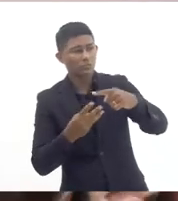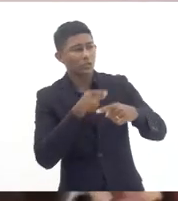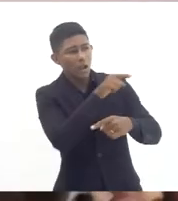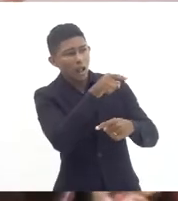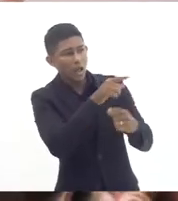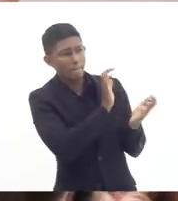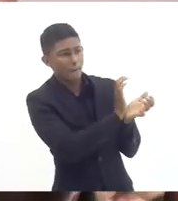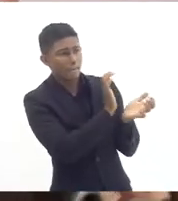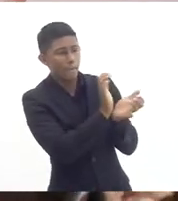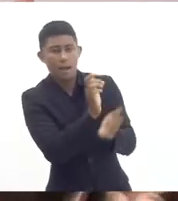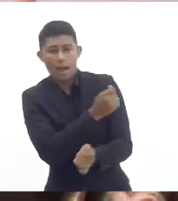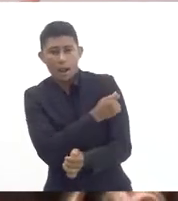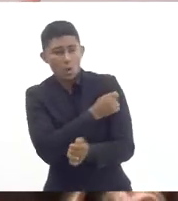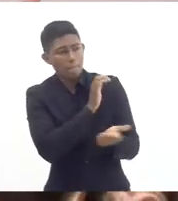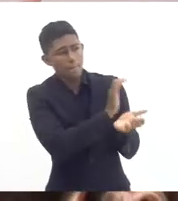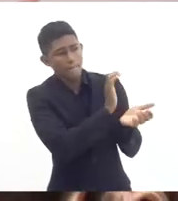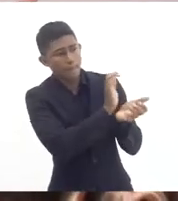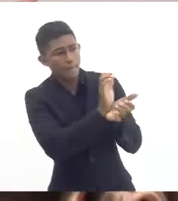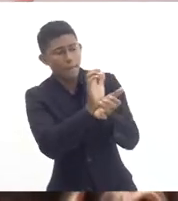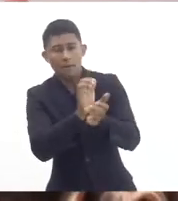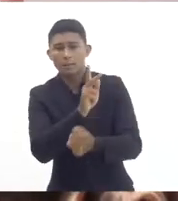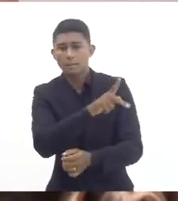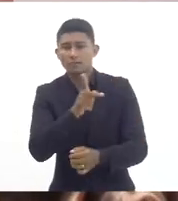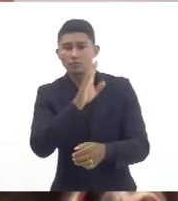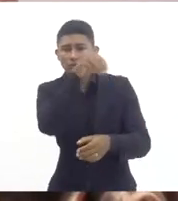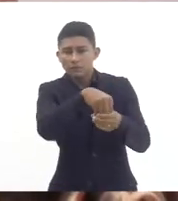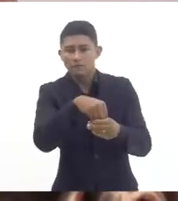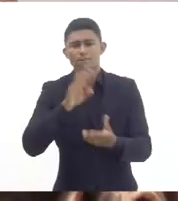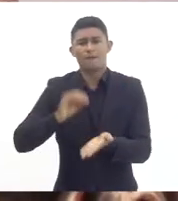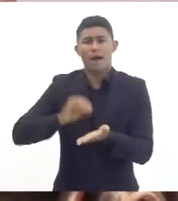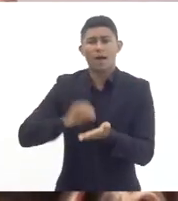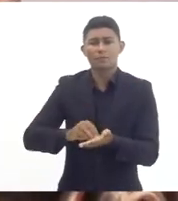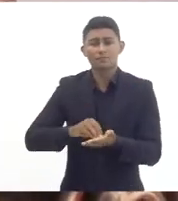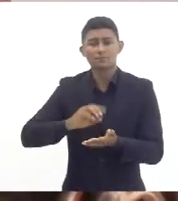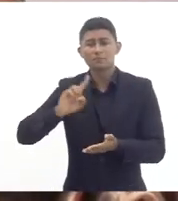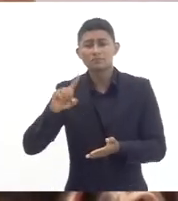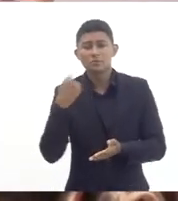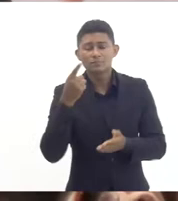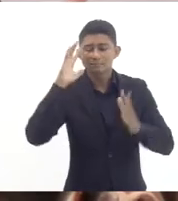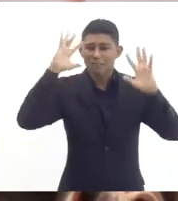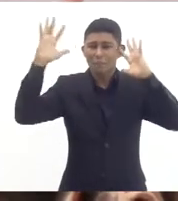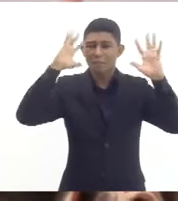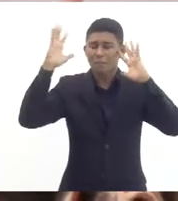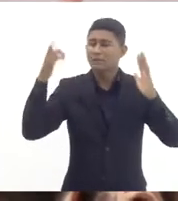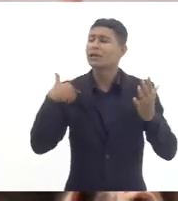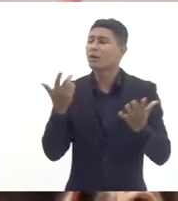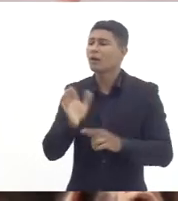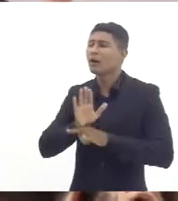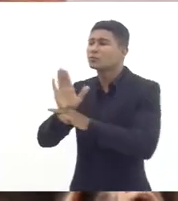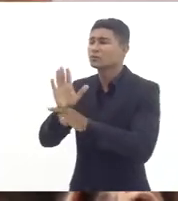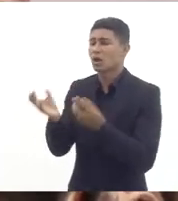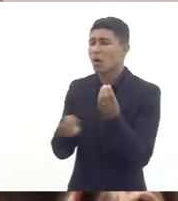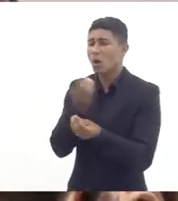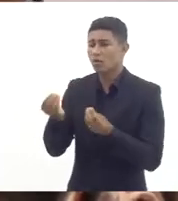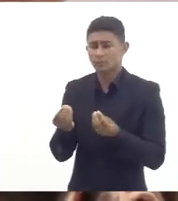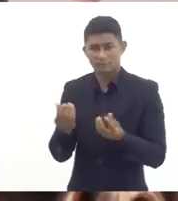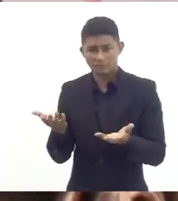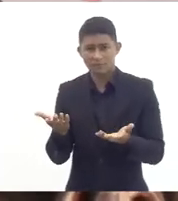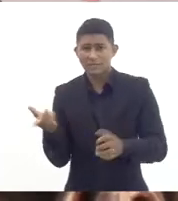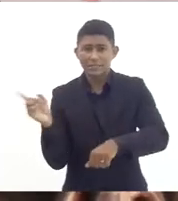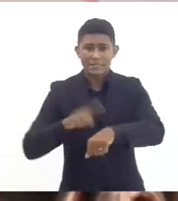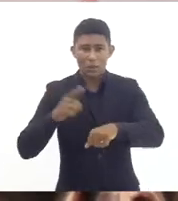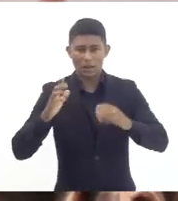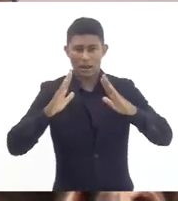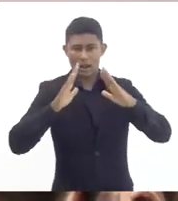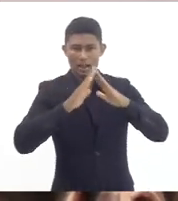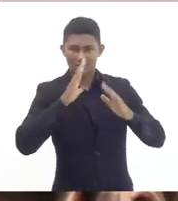à disposição como é que a gente pode ajudar que esse procedimento vai para a Casa Civil de imediato a Seduc pede direto a